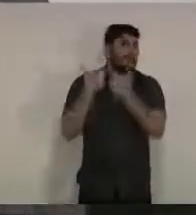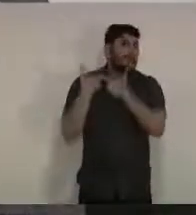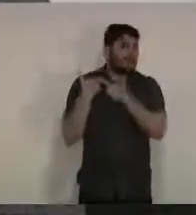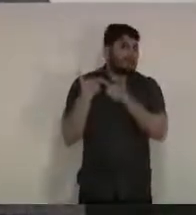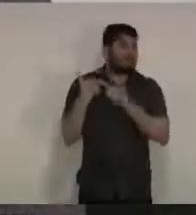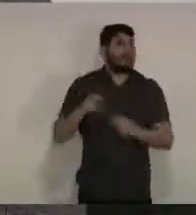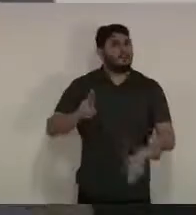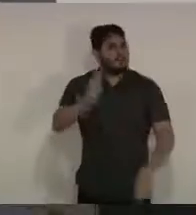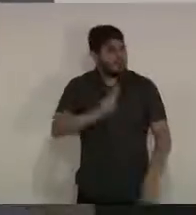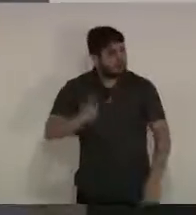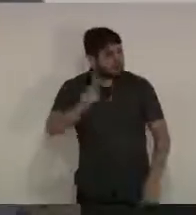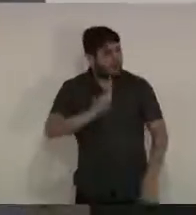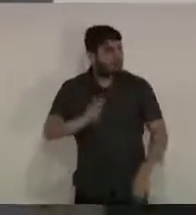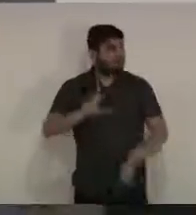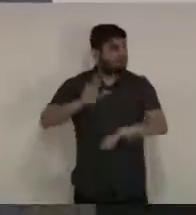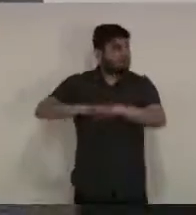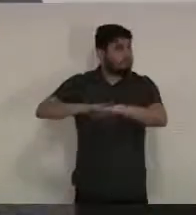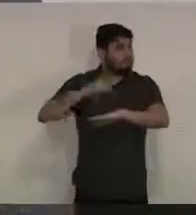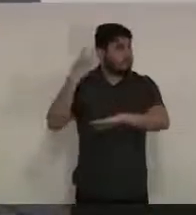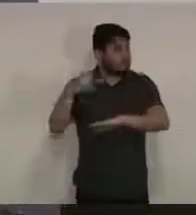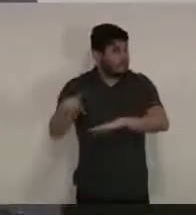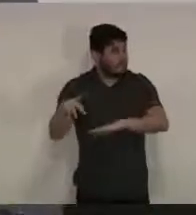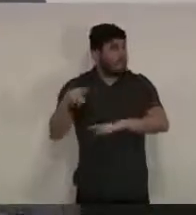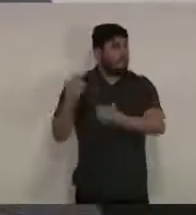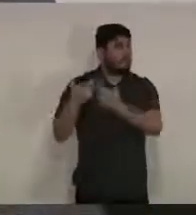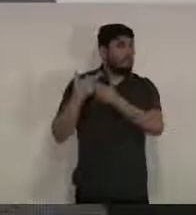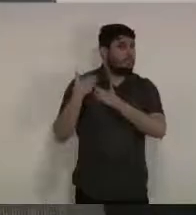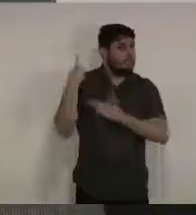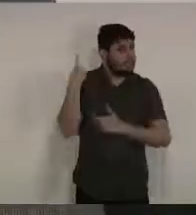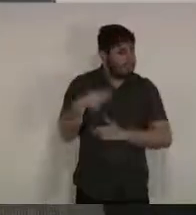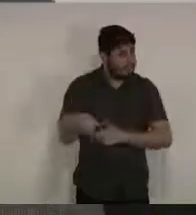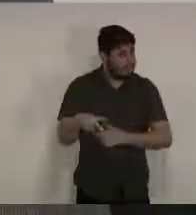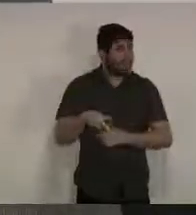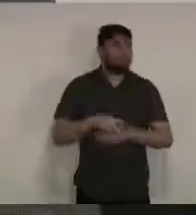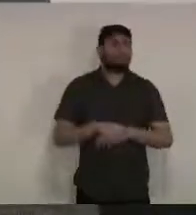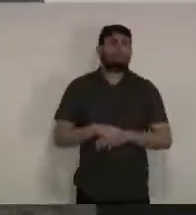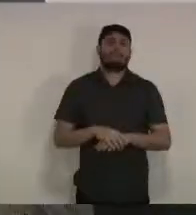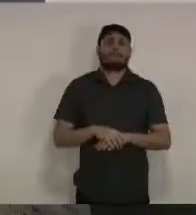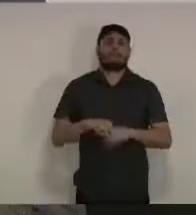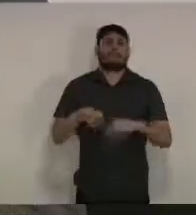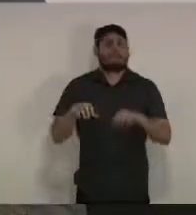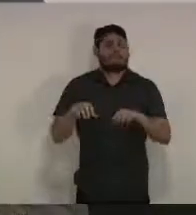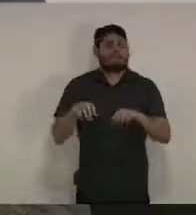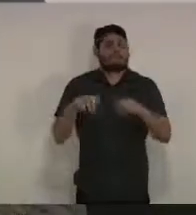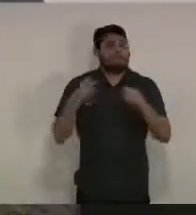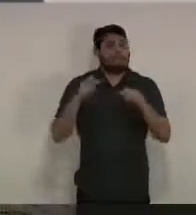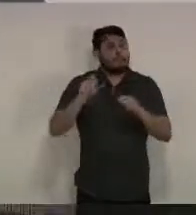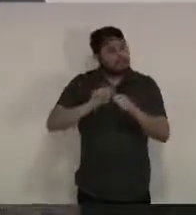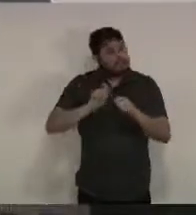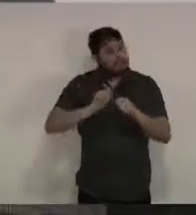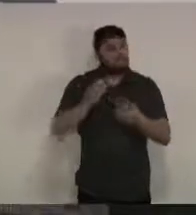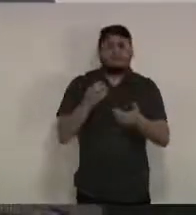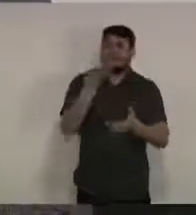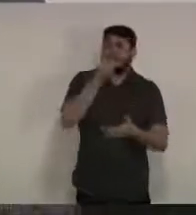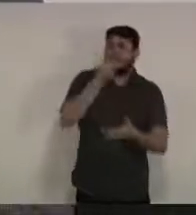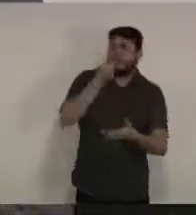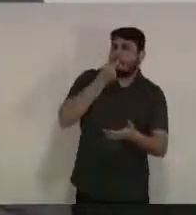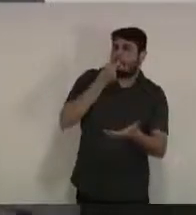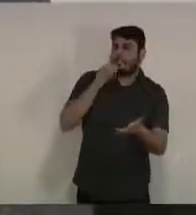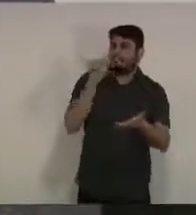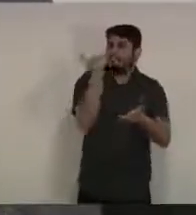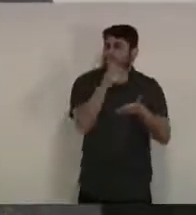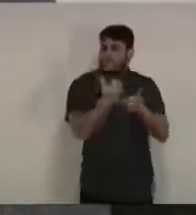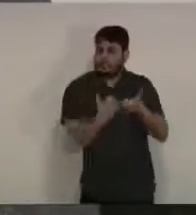que não recomenda mas permite que o médico possa ter autonomia para a prescrição e a